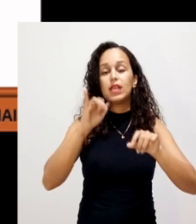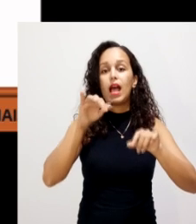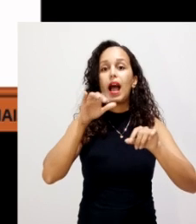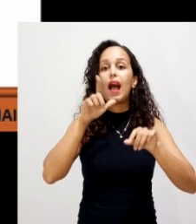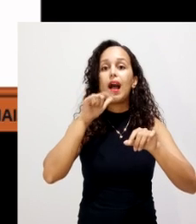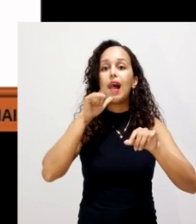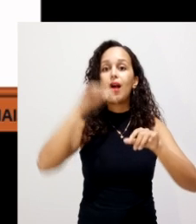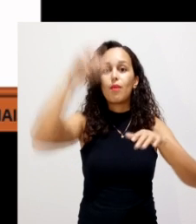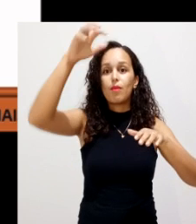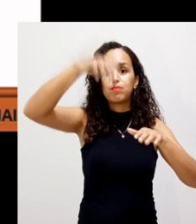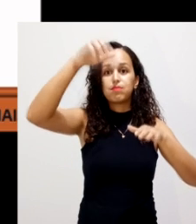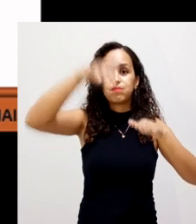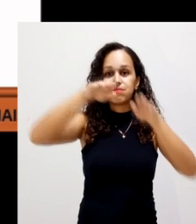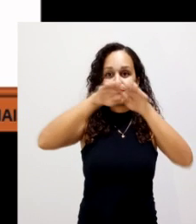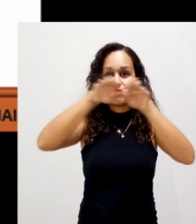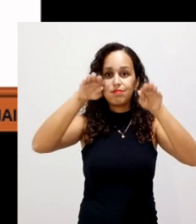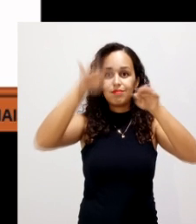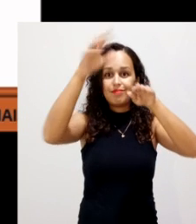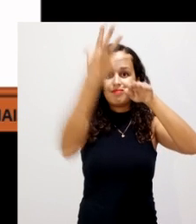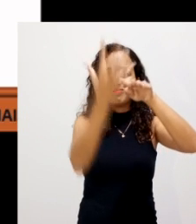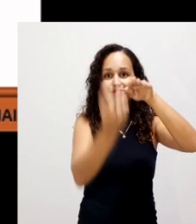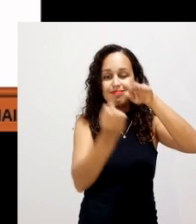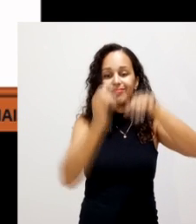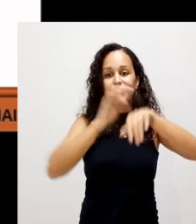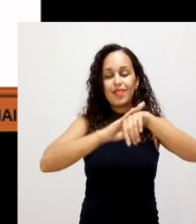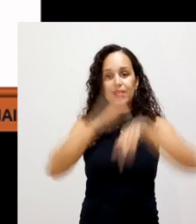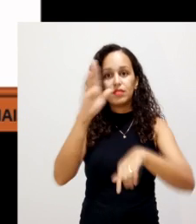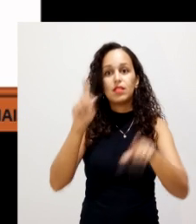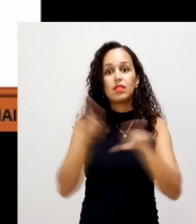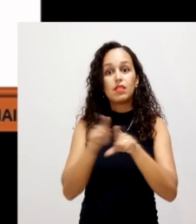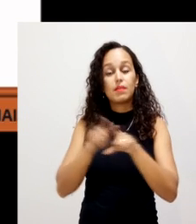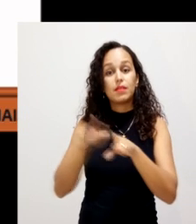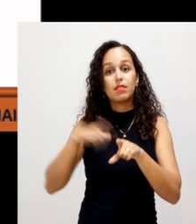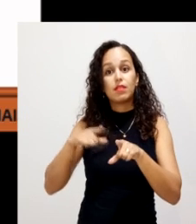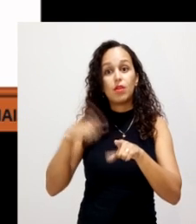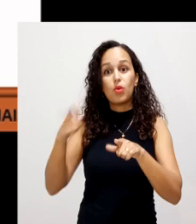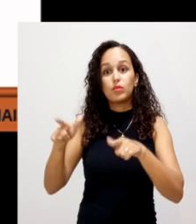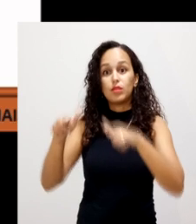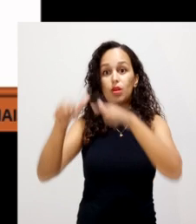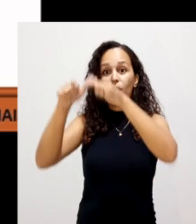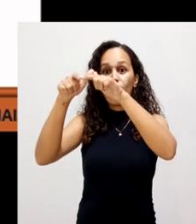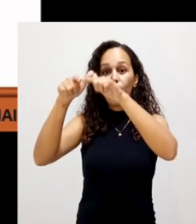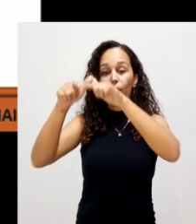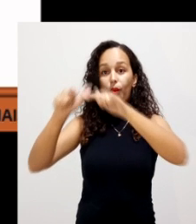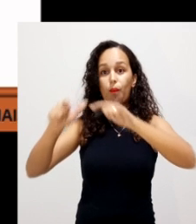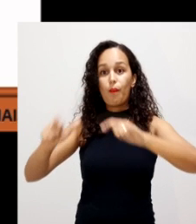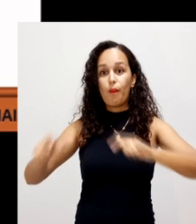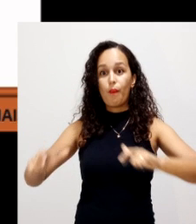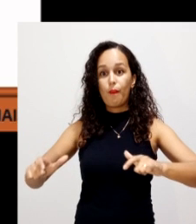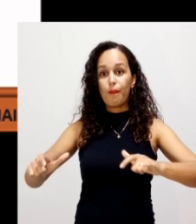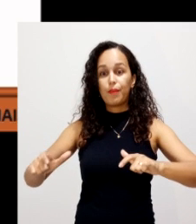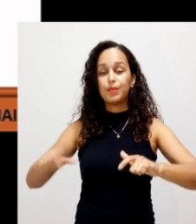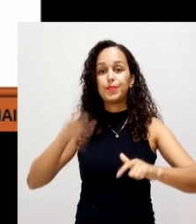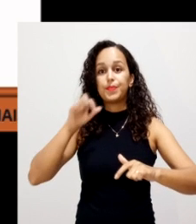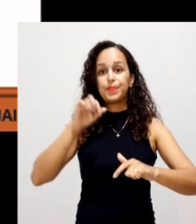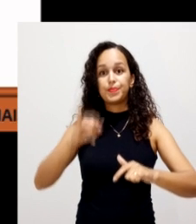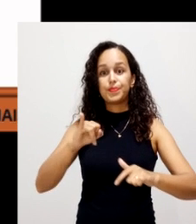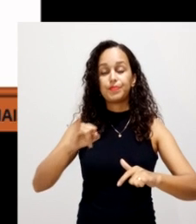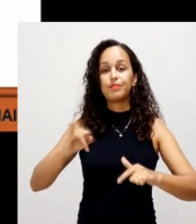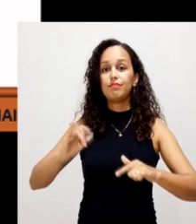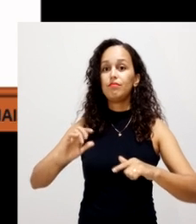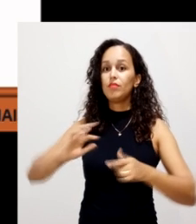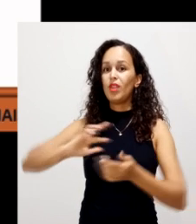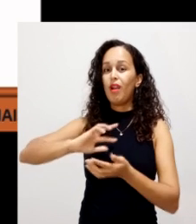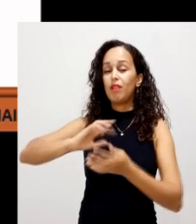infiltra mais. E a cone, que é esse monte, que é a forma cônica, ela é muito requerida quando você não tem uma grande